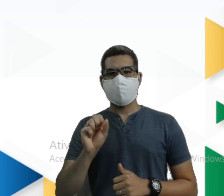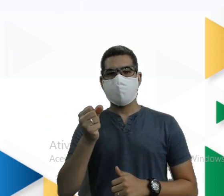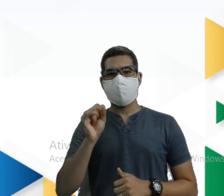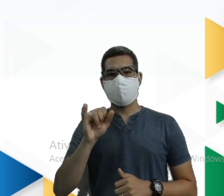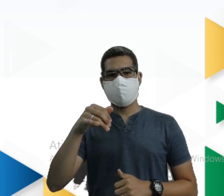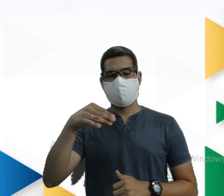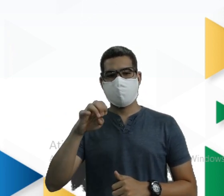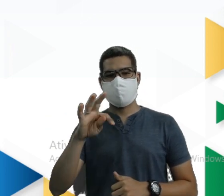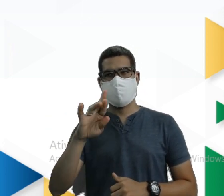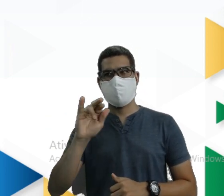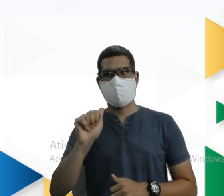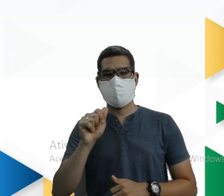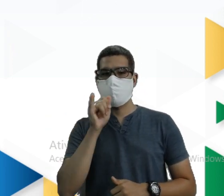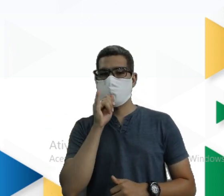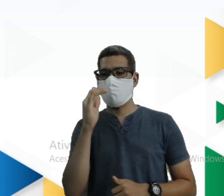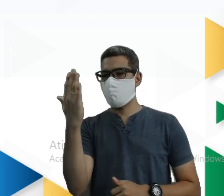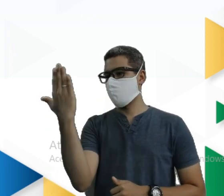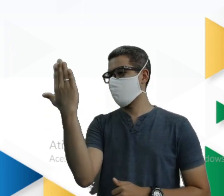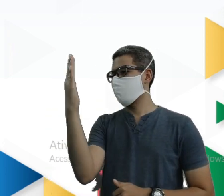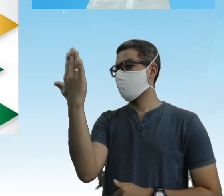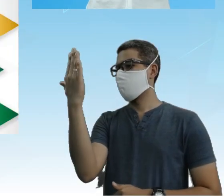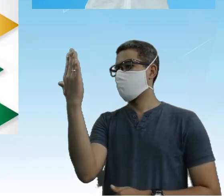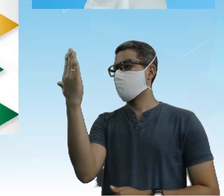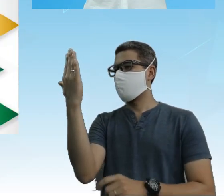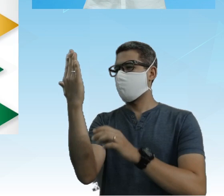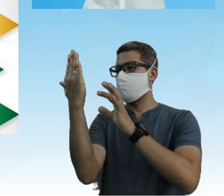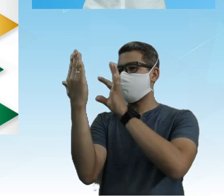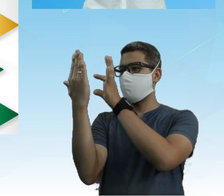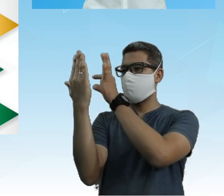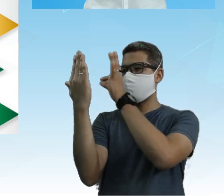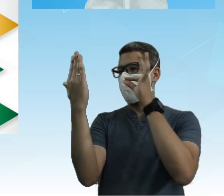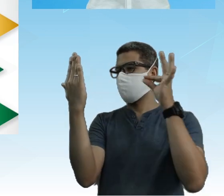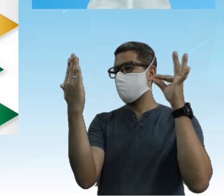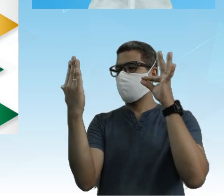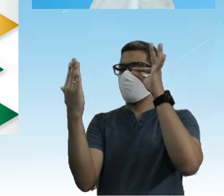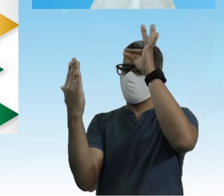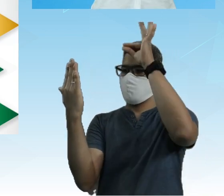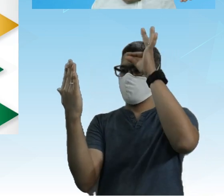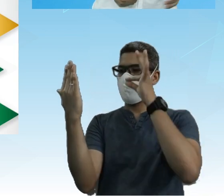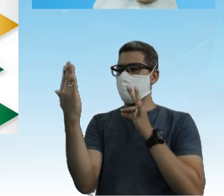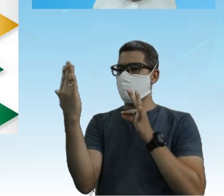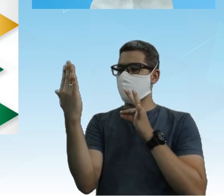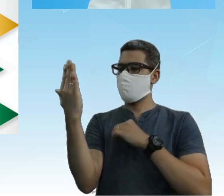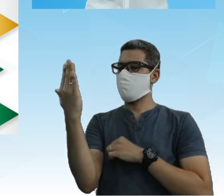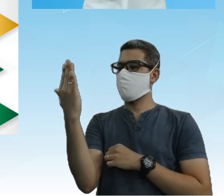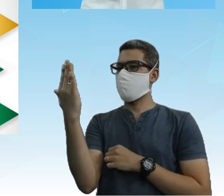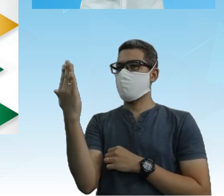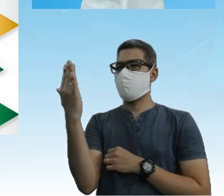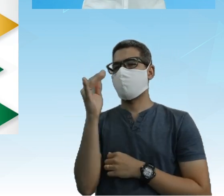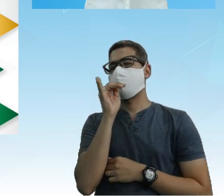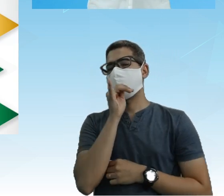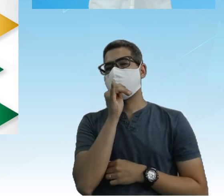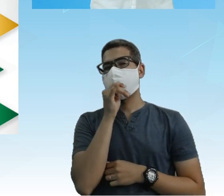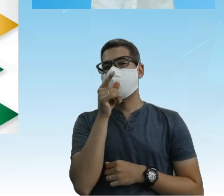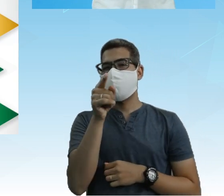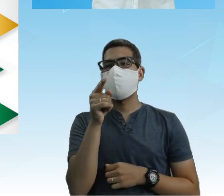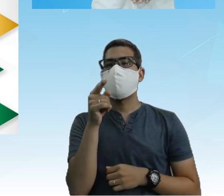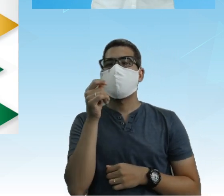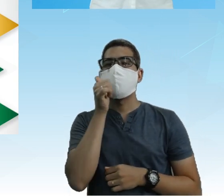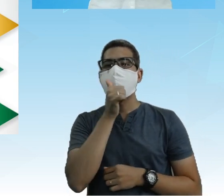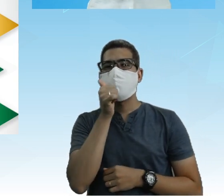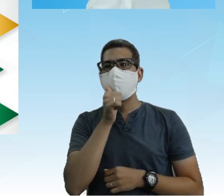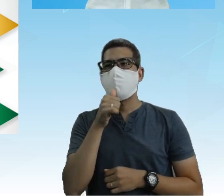espelho Passou uma linha No teu rosto O teu lado direito Tem que estar igual O lado esquerdo As meninas Quando se fazem